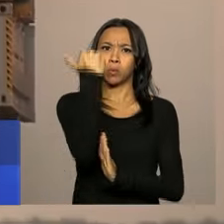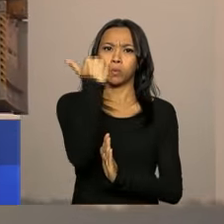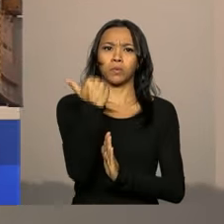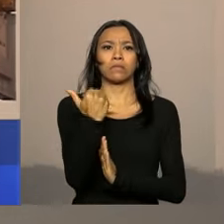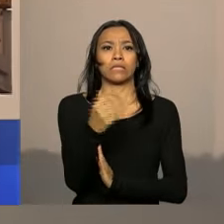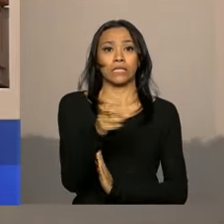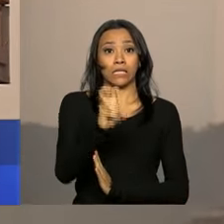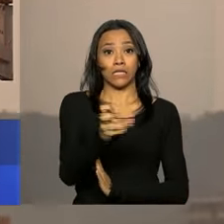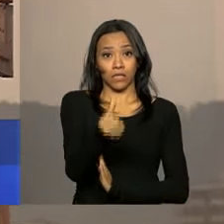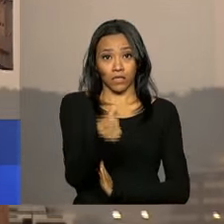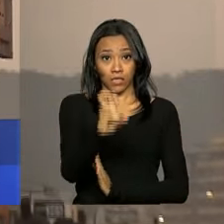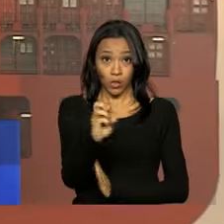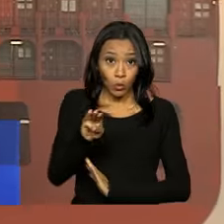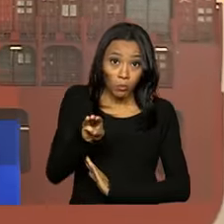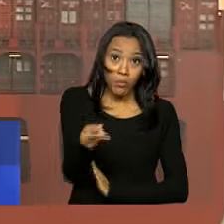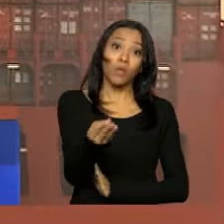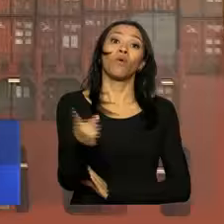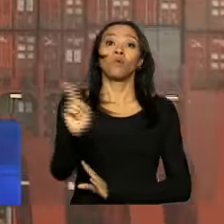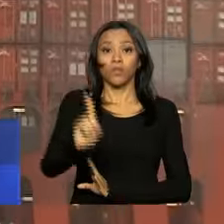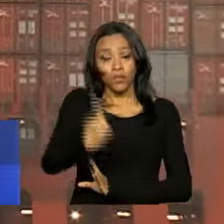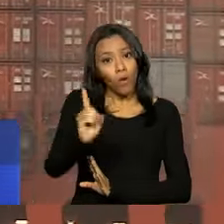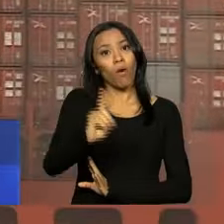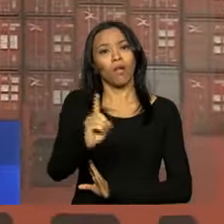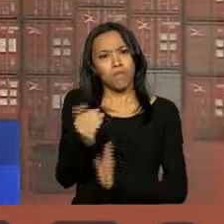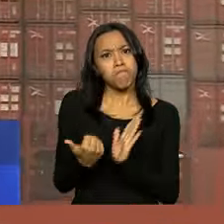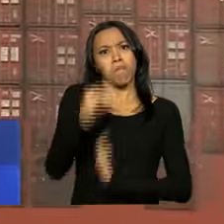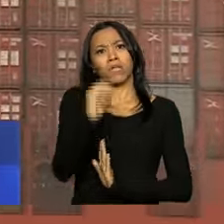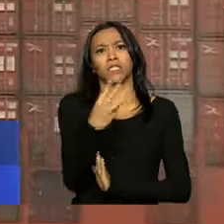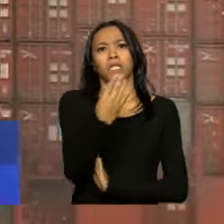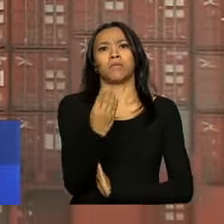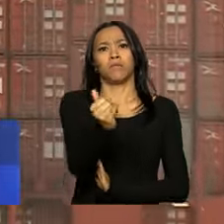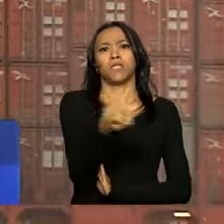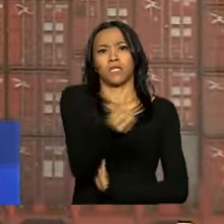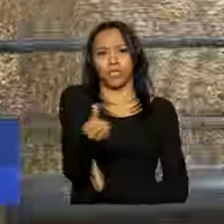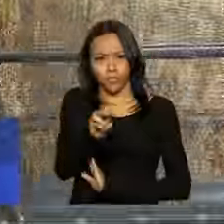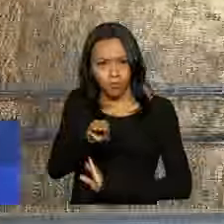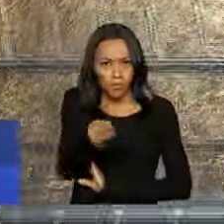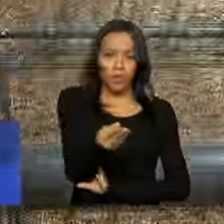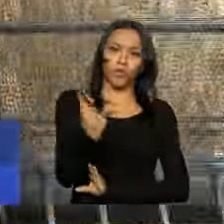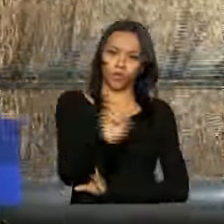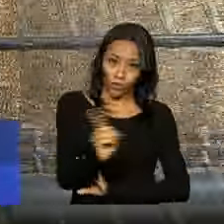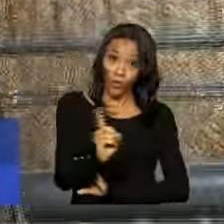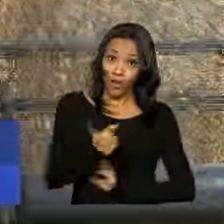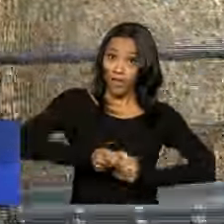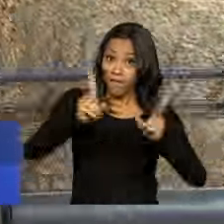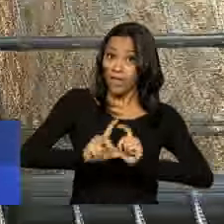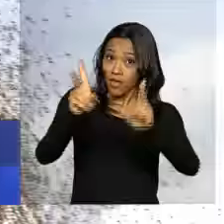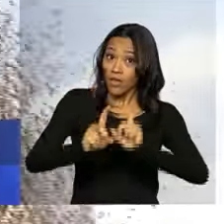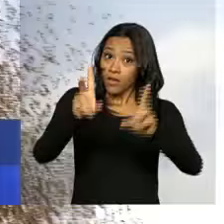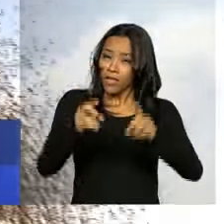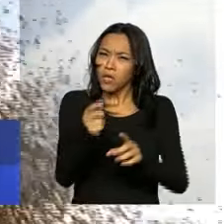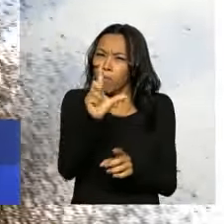565 milhões de dólares. Foram mais de 3 bilhões e 600 milhões de dólares em exportações